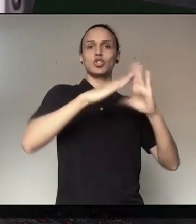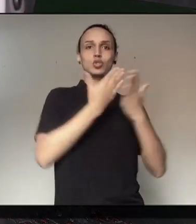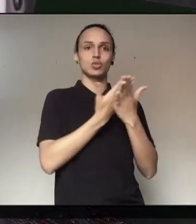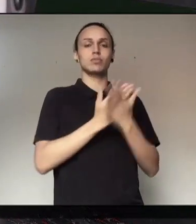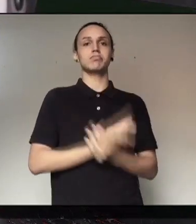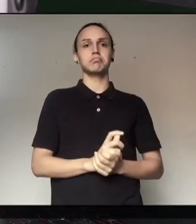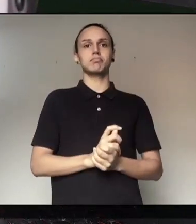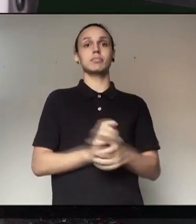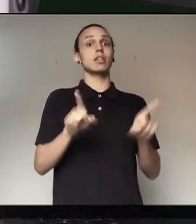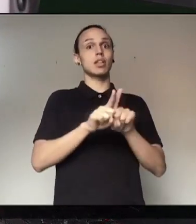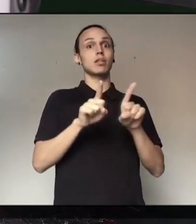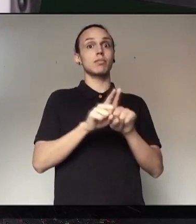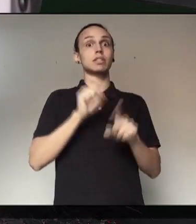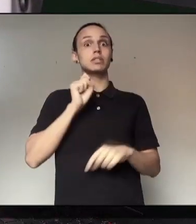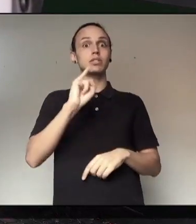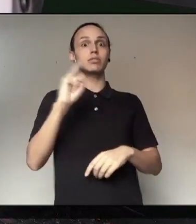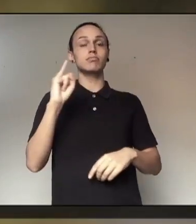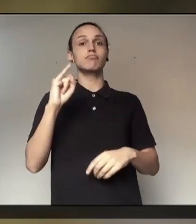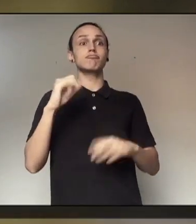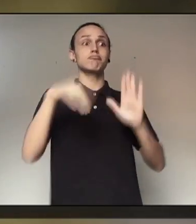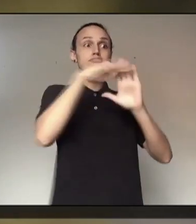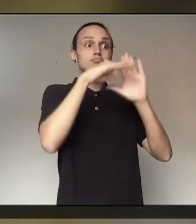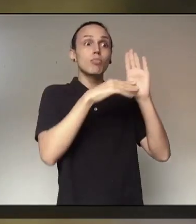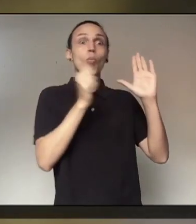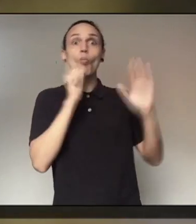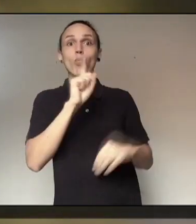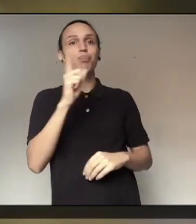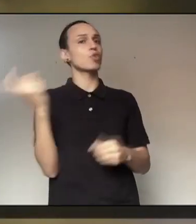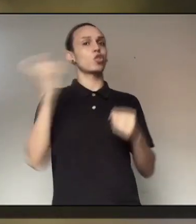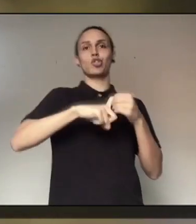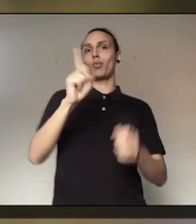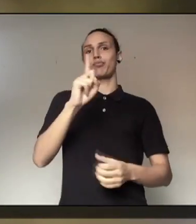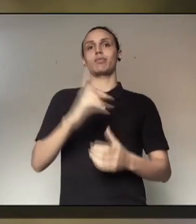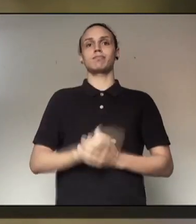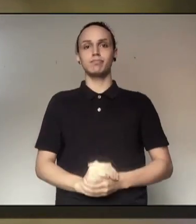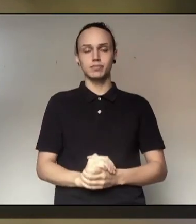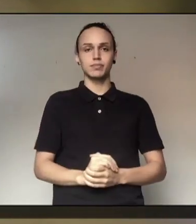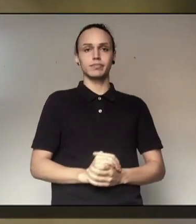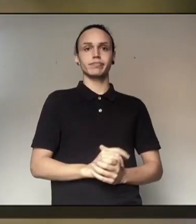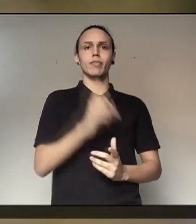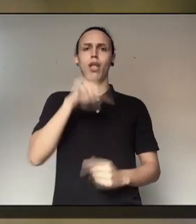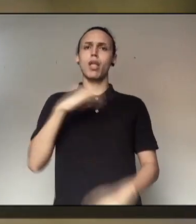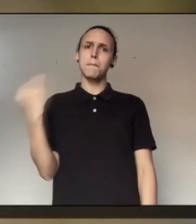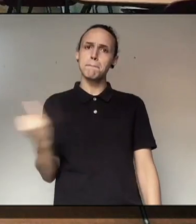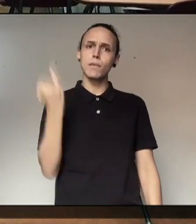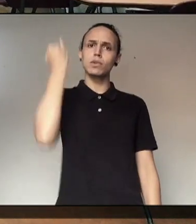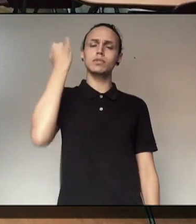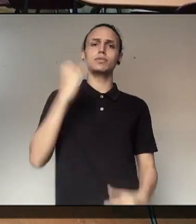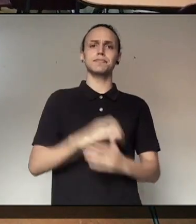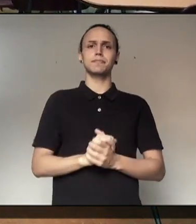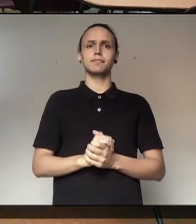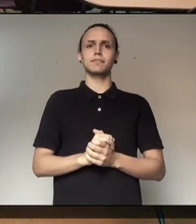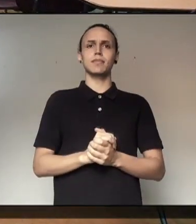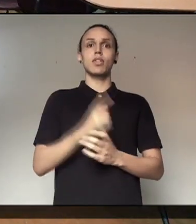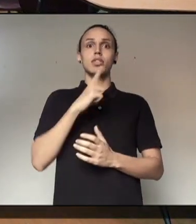analisada por todos da comunidade escolar, inclusive para a definição de que o retorno sem determinadas condições não deve